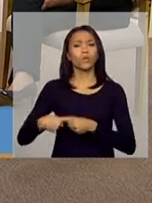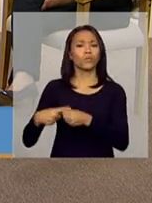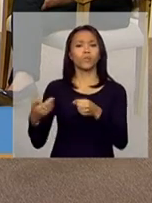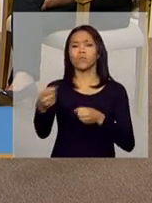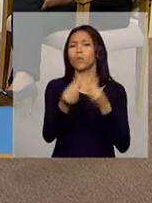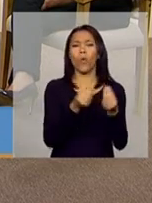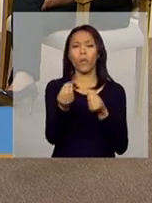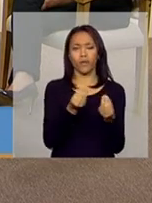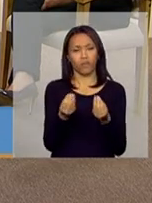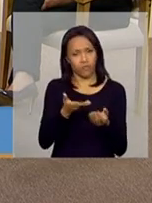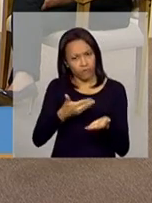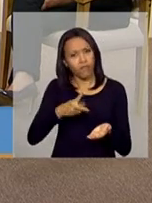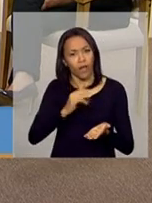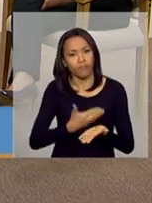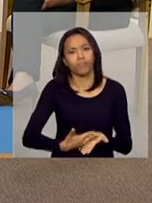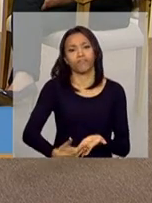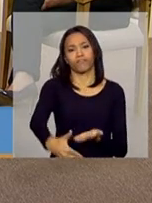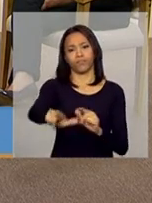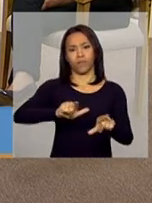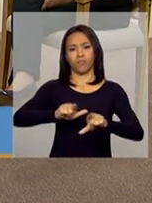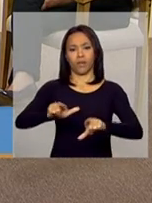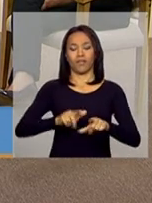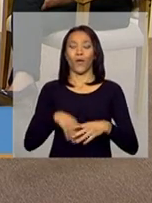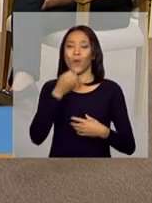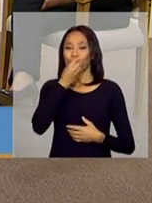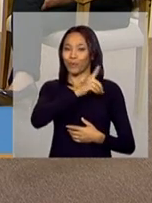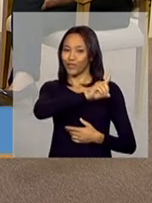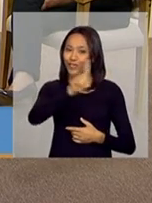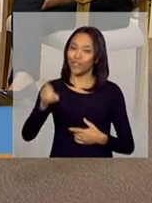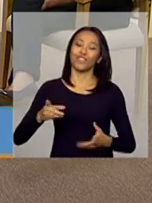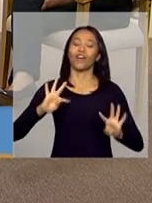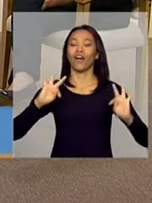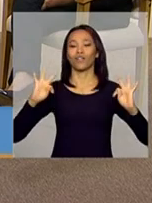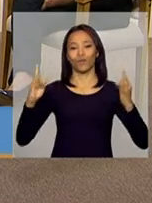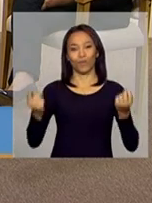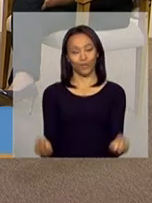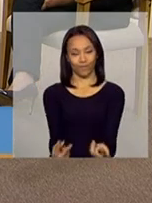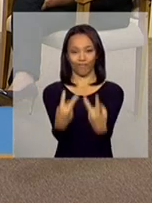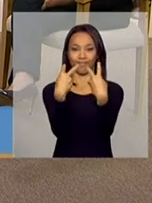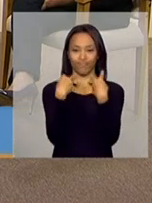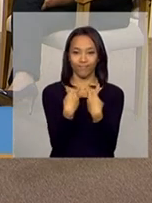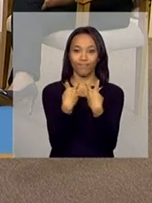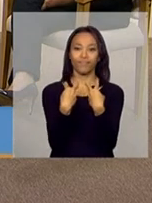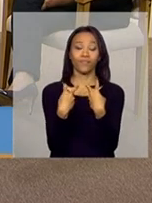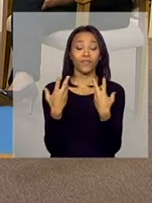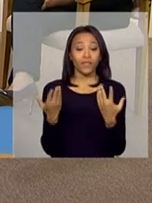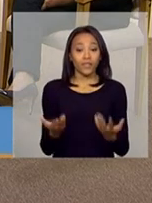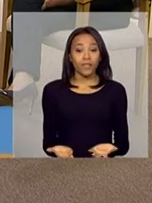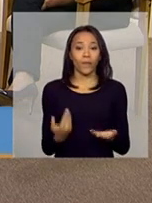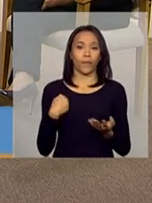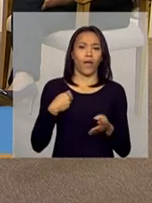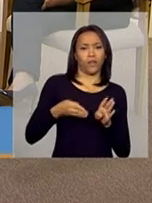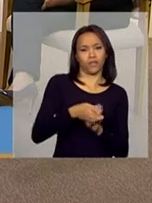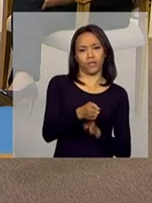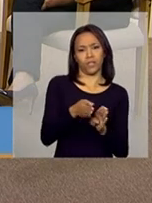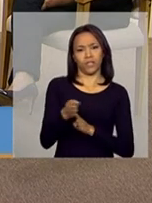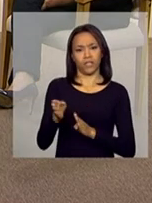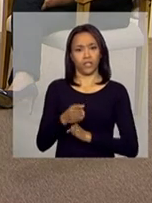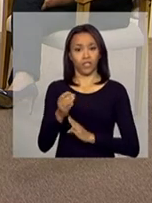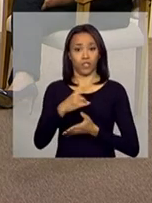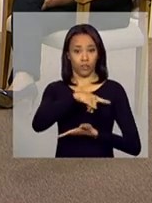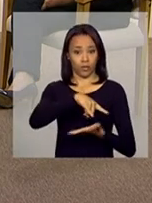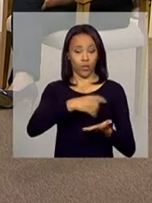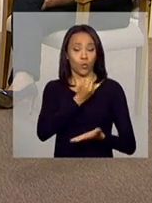funcionar? Bom, bom dia a todos que estão nos assistindo. A instrução operacional número 19,